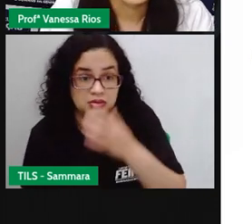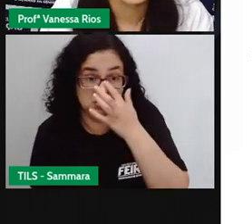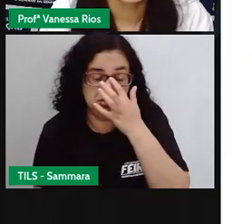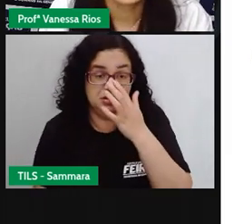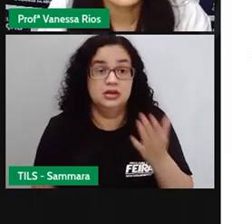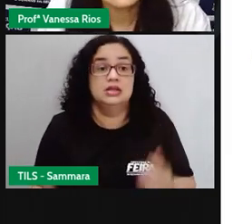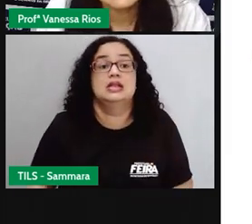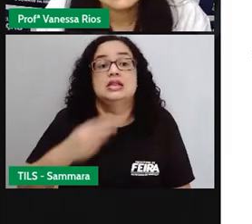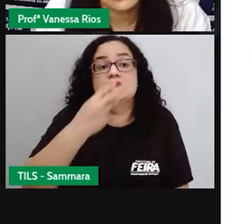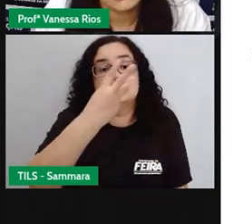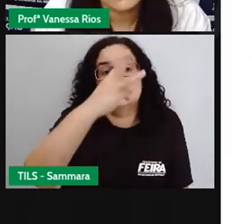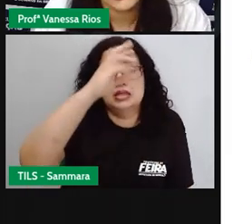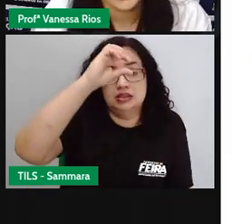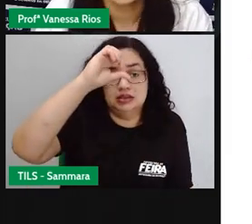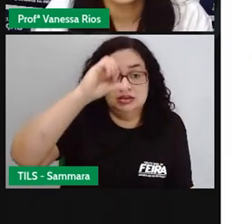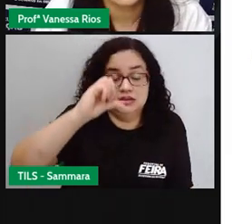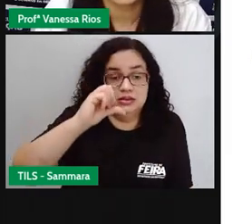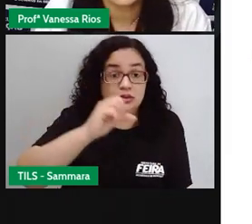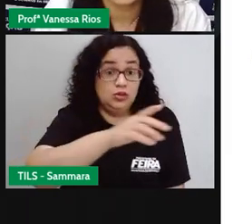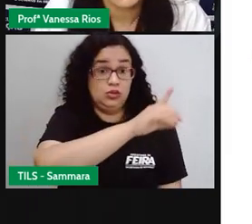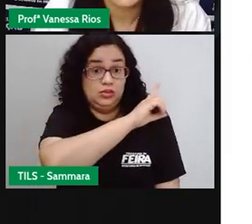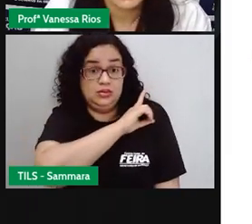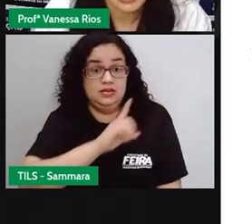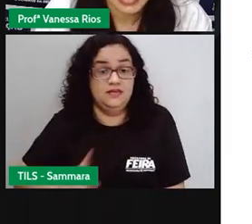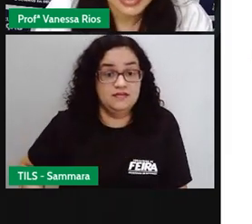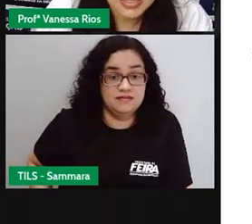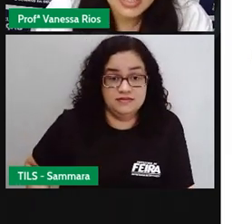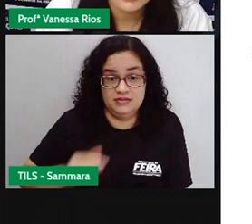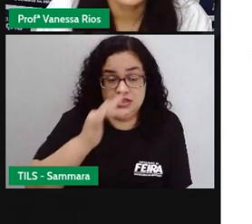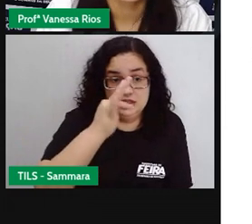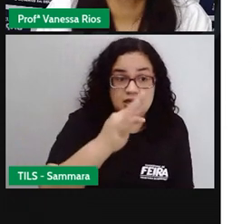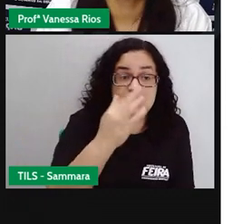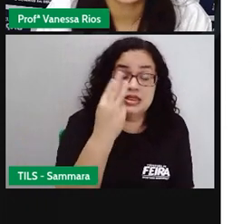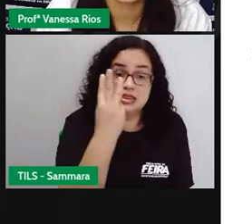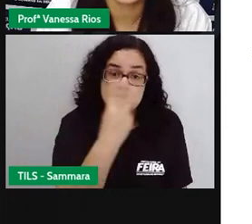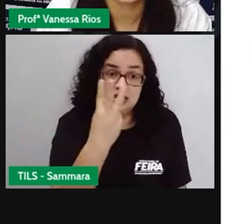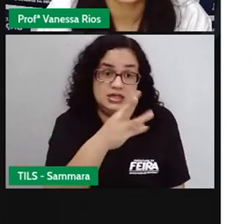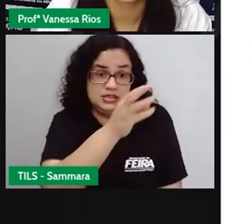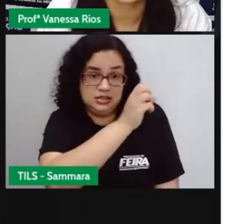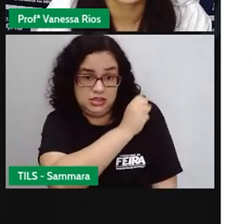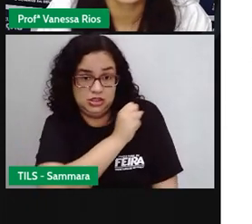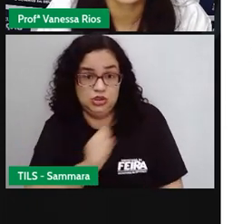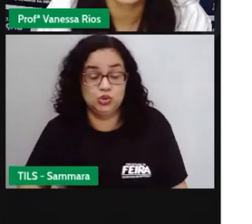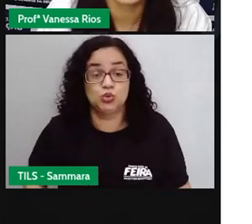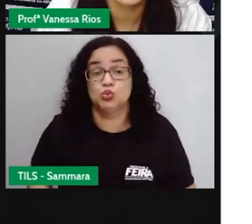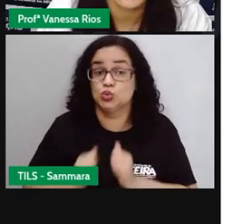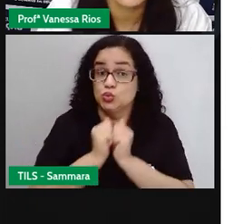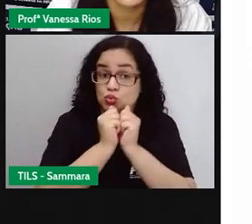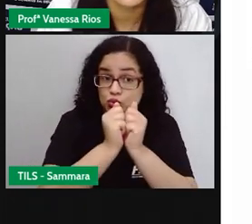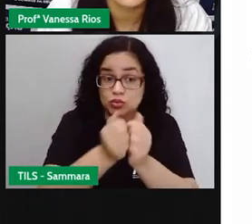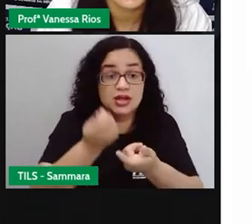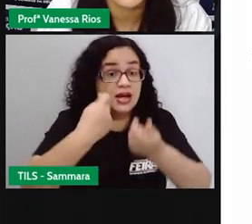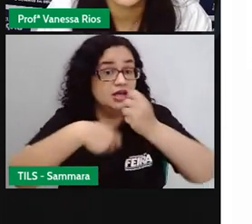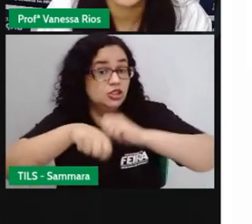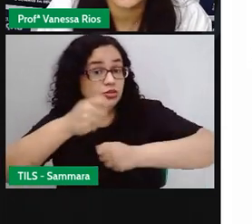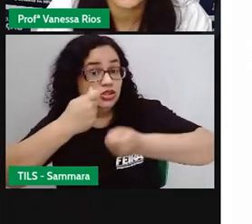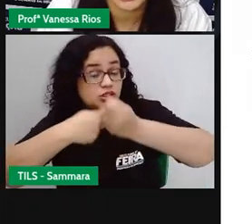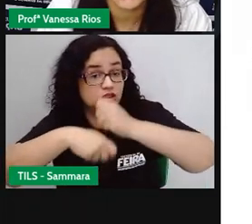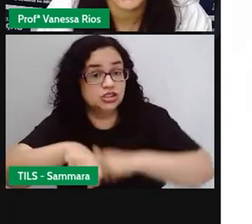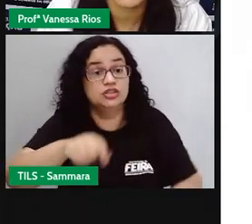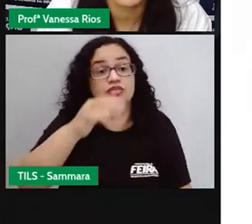E aí, são 39 deputados federais e três senadores junto ao poder